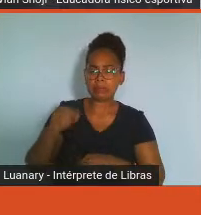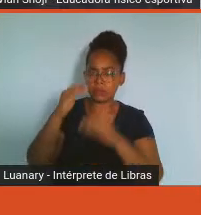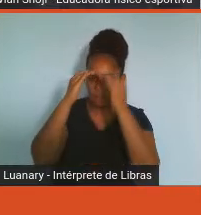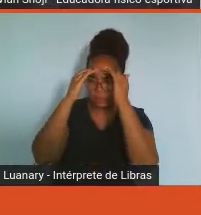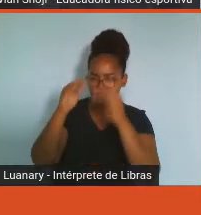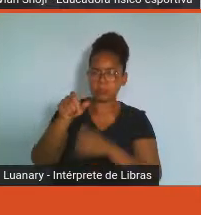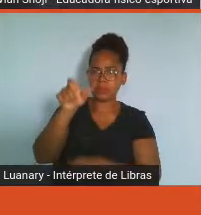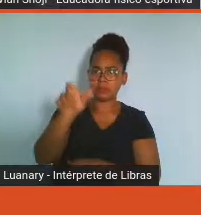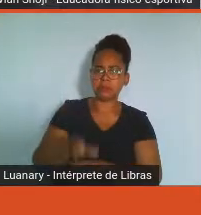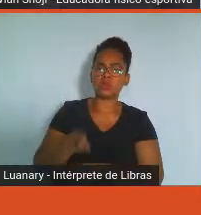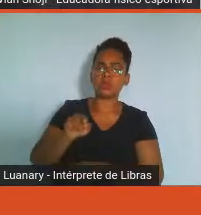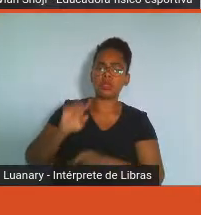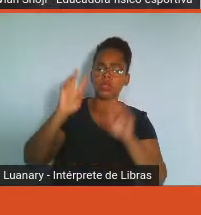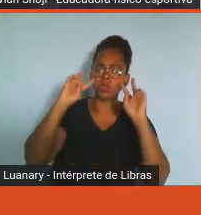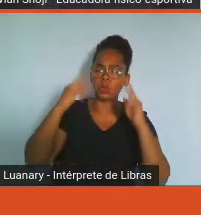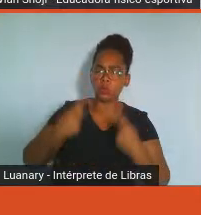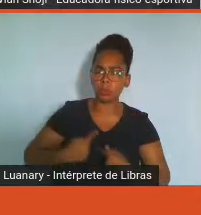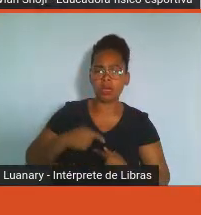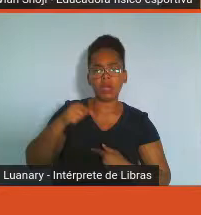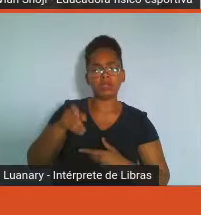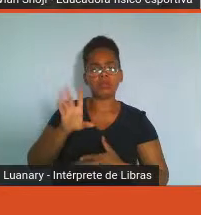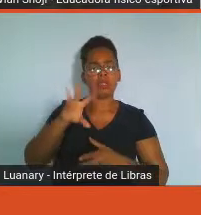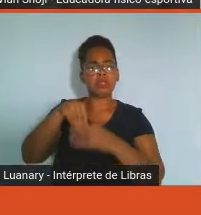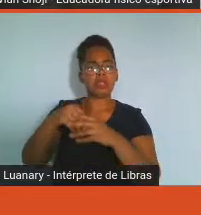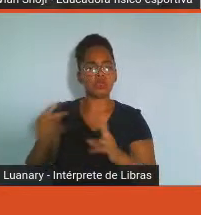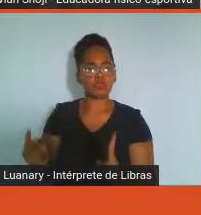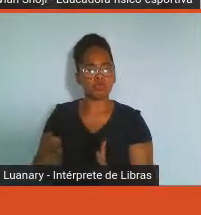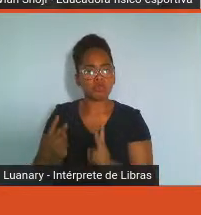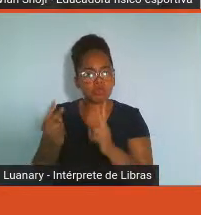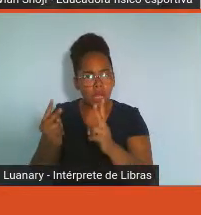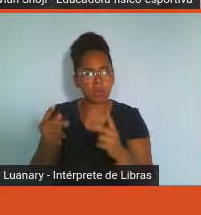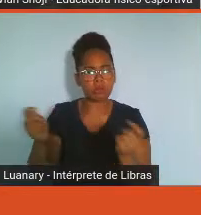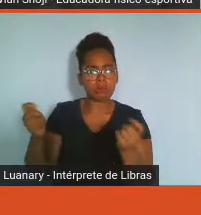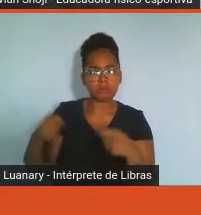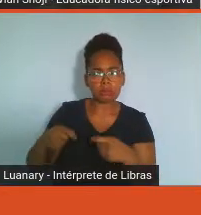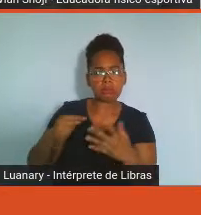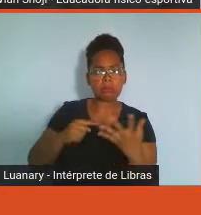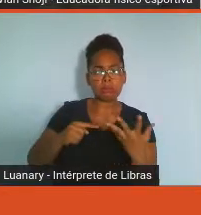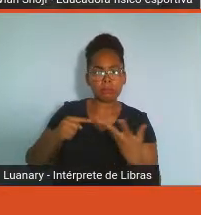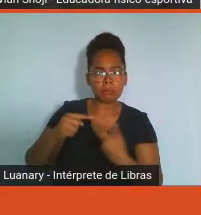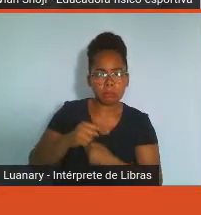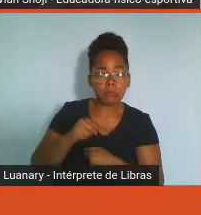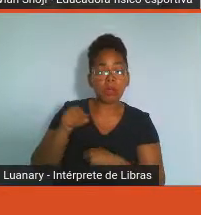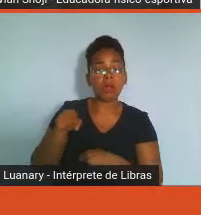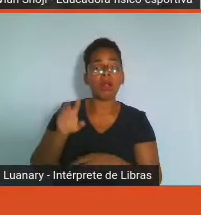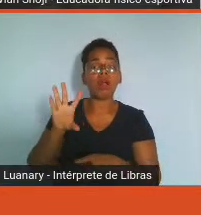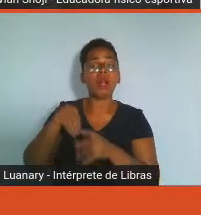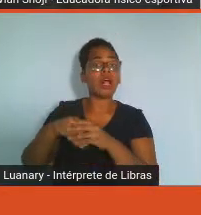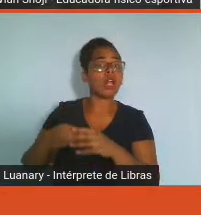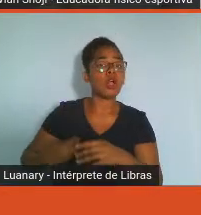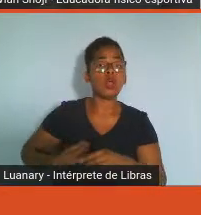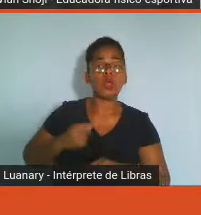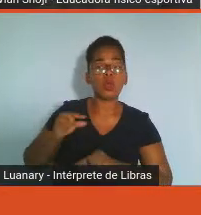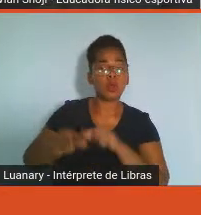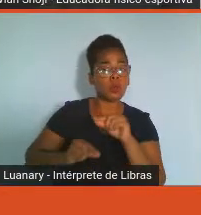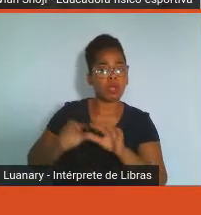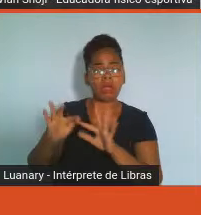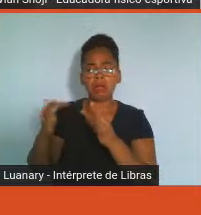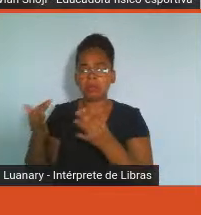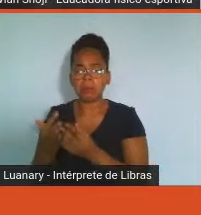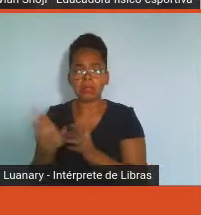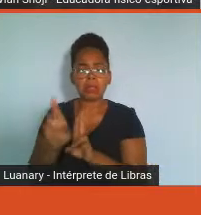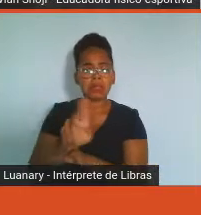valores, somar essas completudes que ele tem na vida, famílias, relacionamentos, os sentimentos,